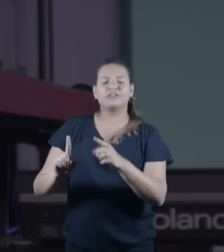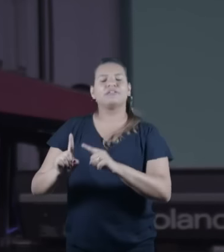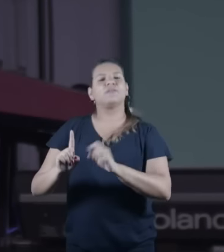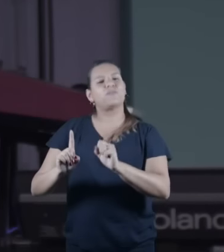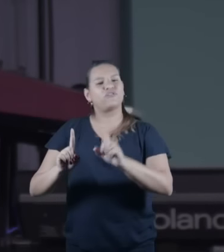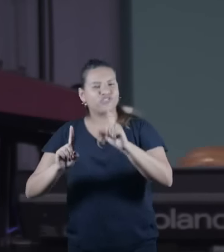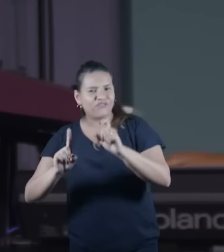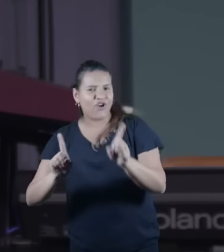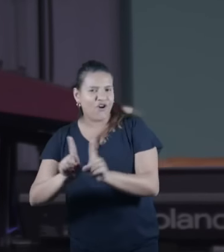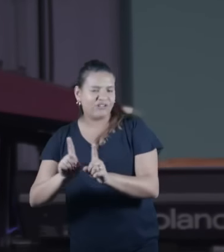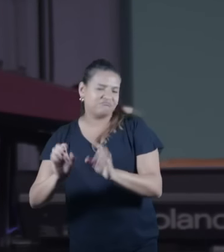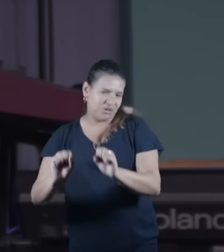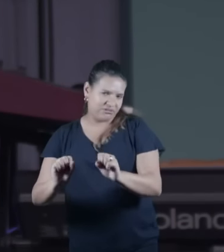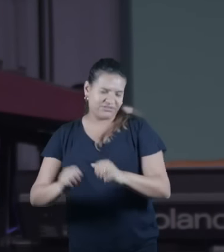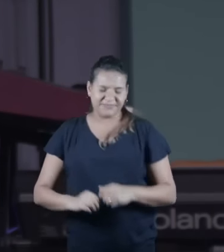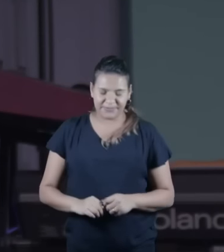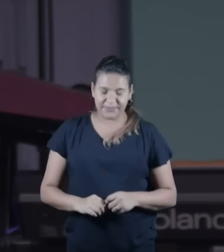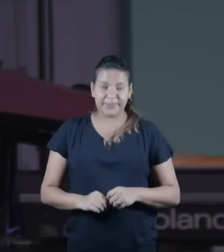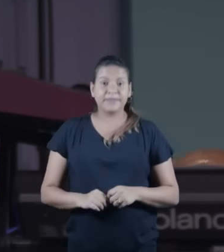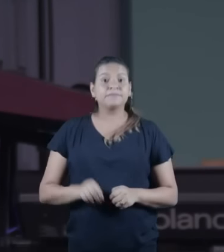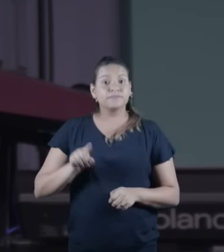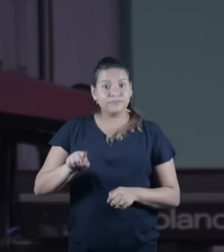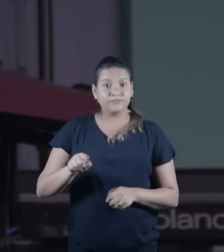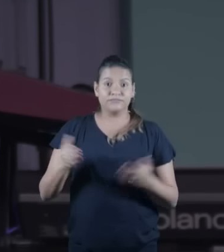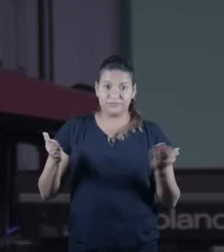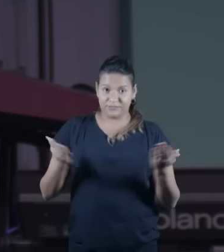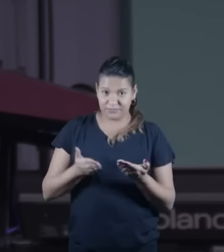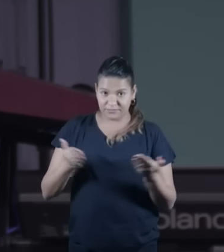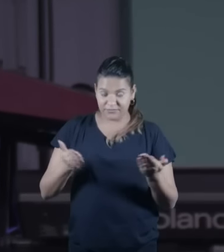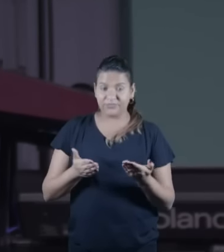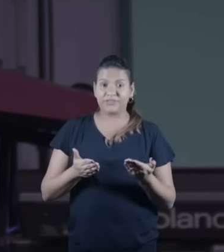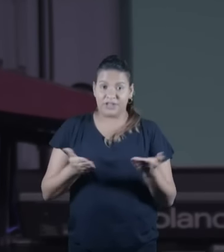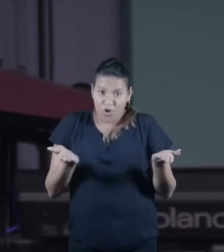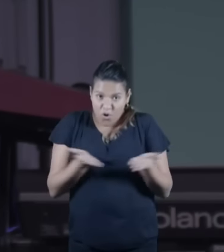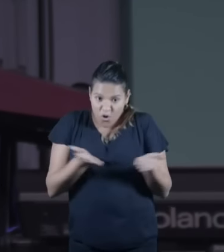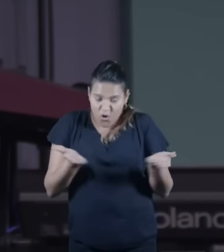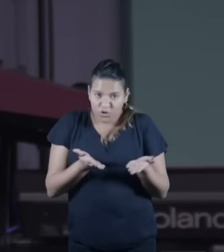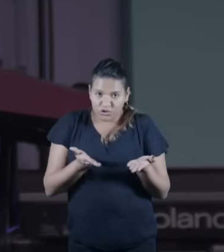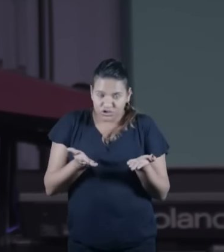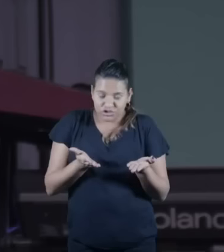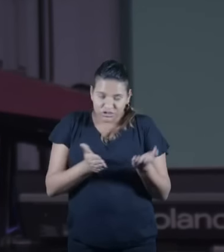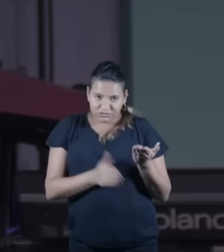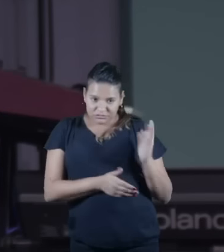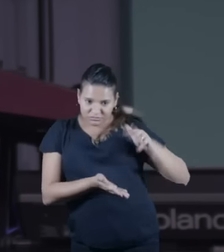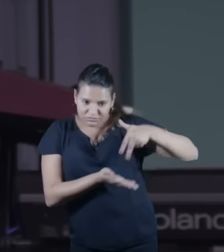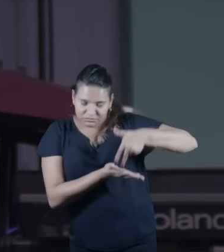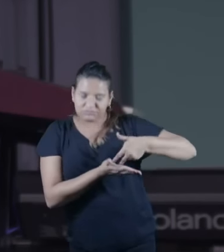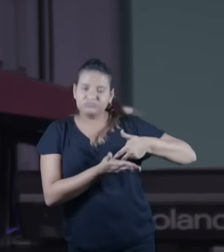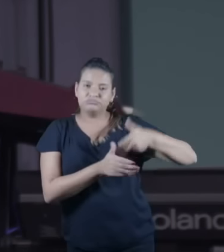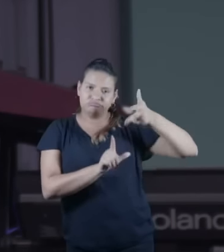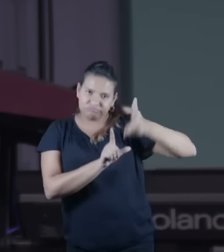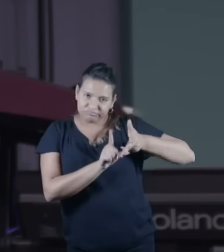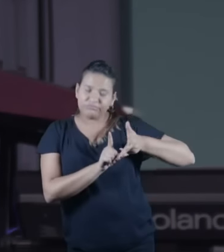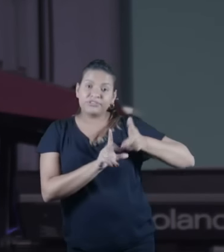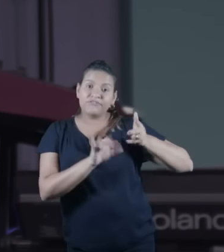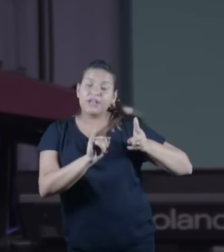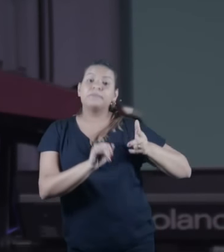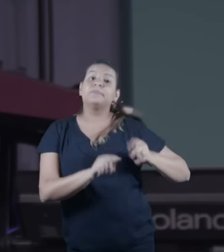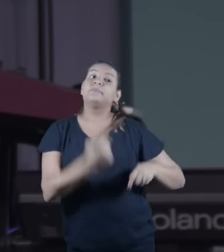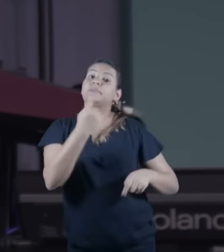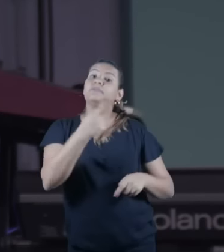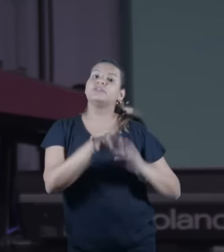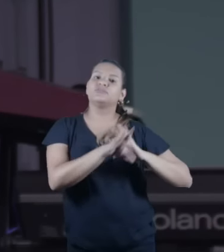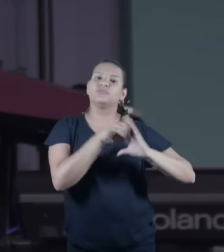vocês assistiram ao vivo vai subir primeiro no canal dela ainda hoje né no canal Aline em Israel né